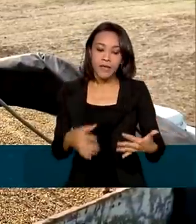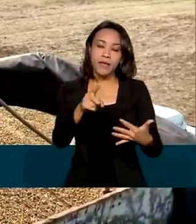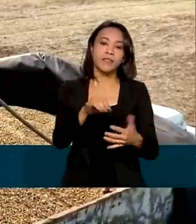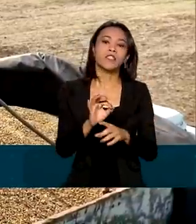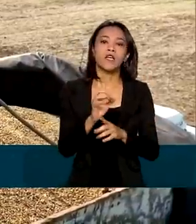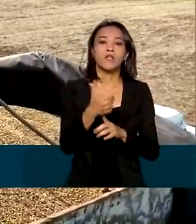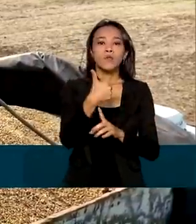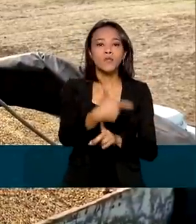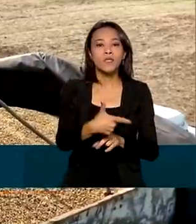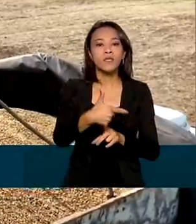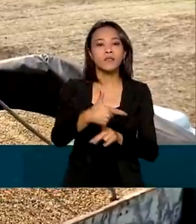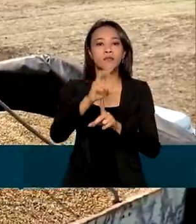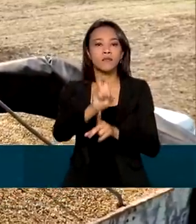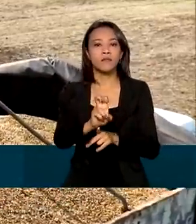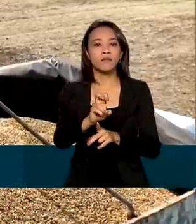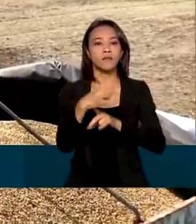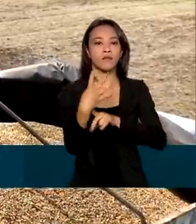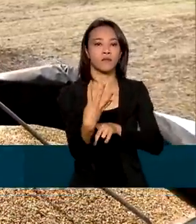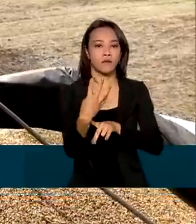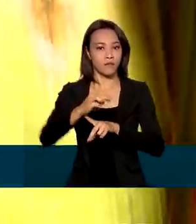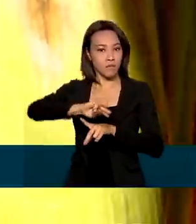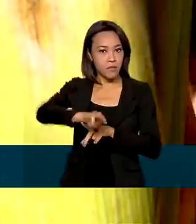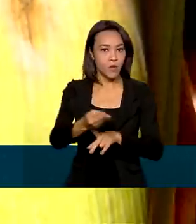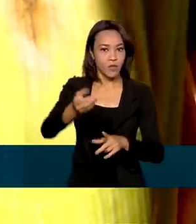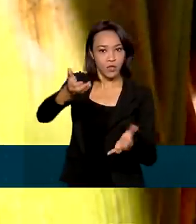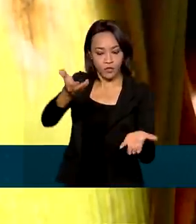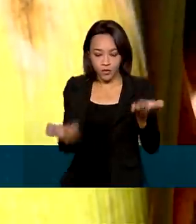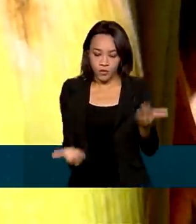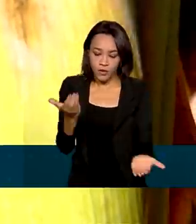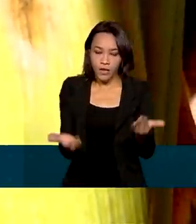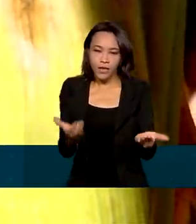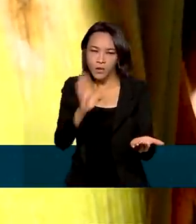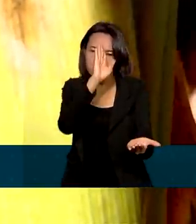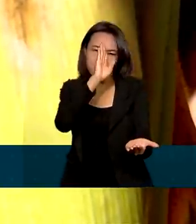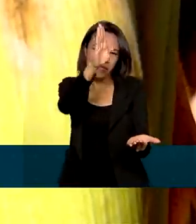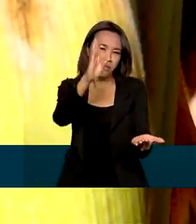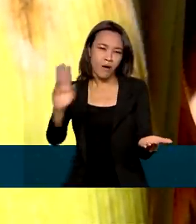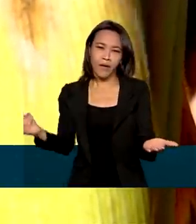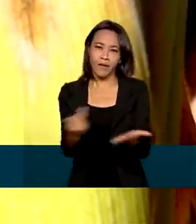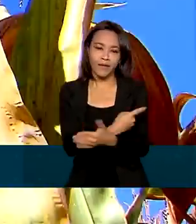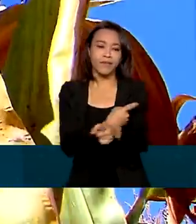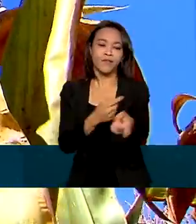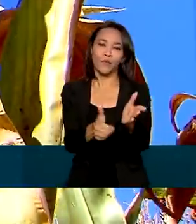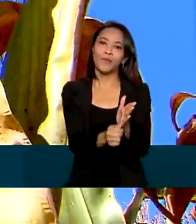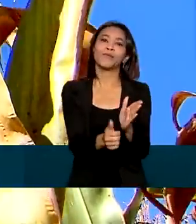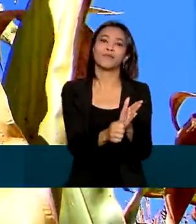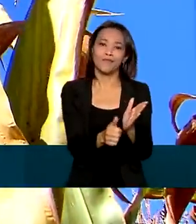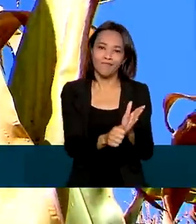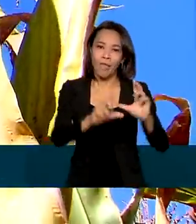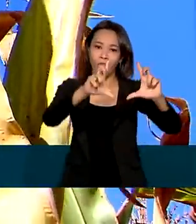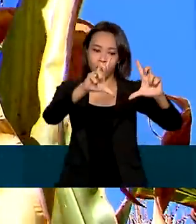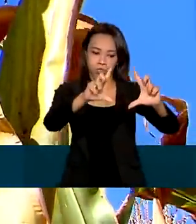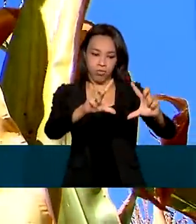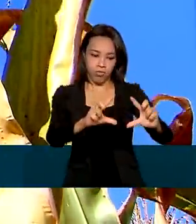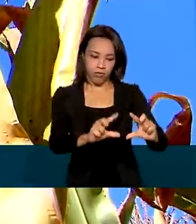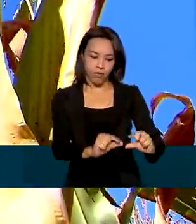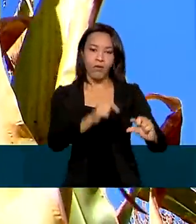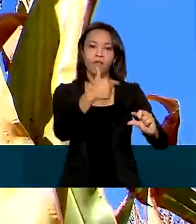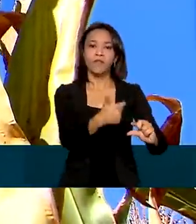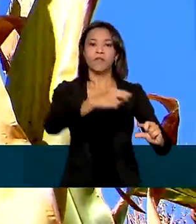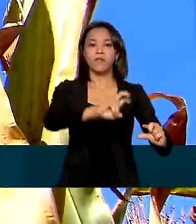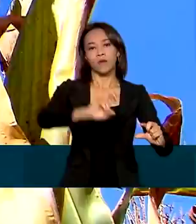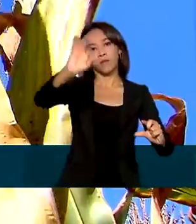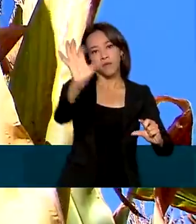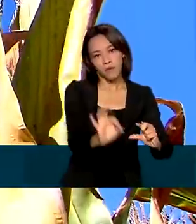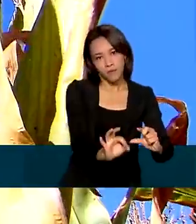254 milhões de toneladas. O principal produto afetado foi o milho, que teve uma queda de cerca de 25